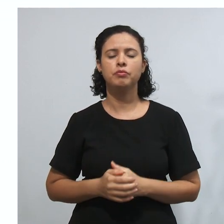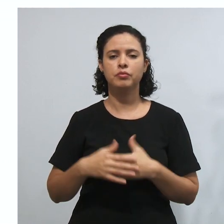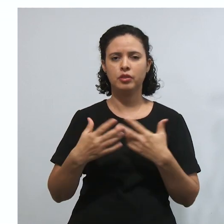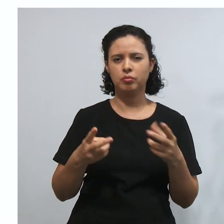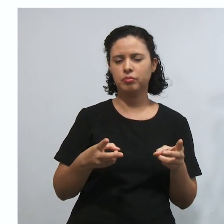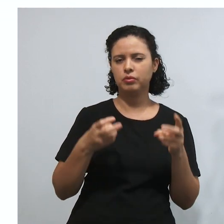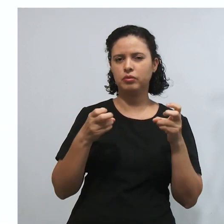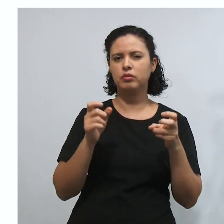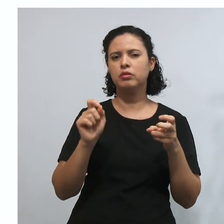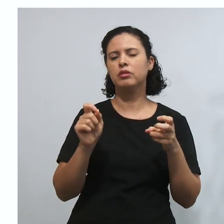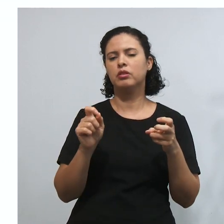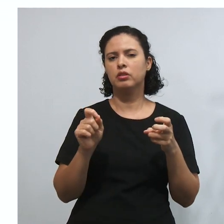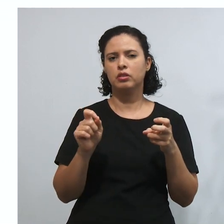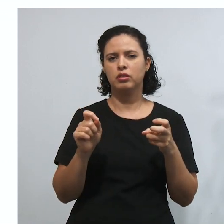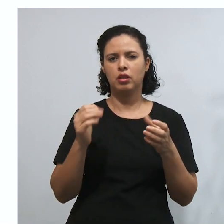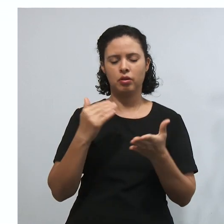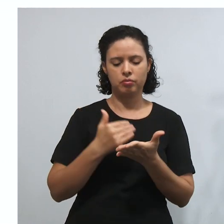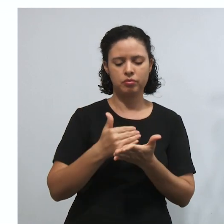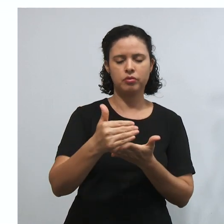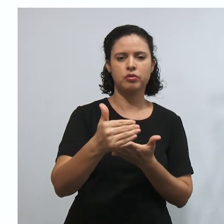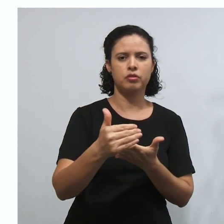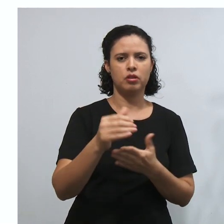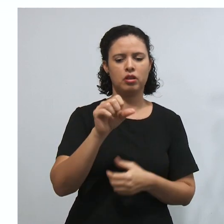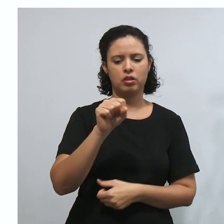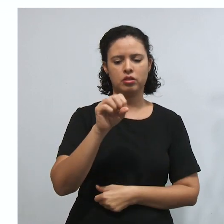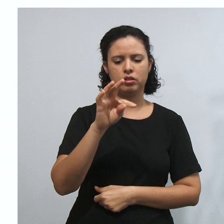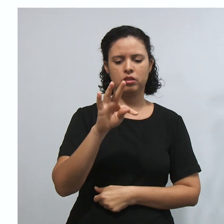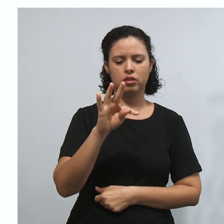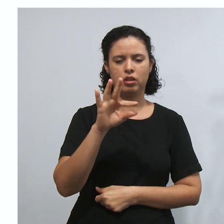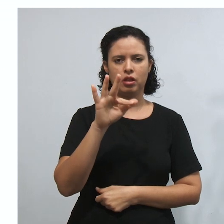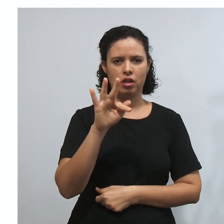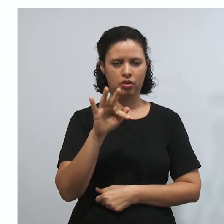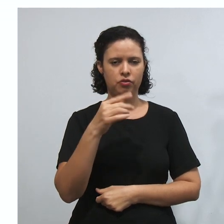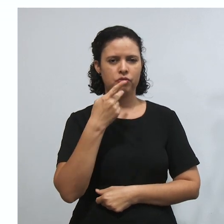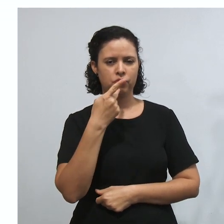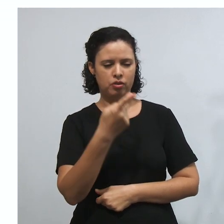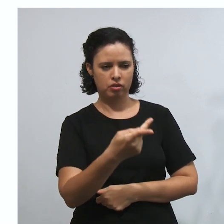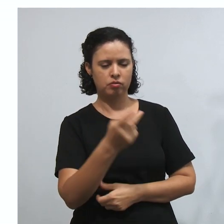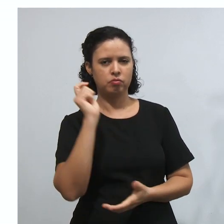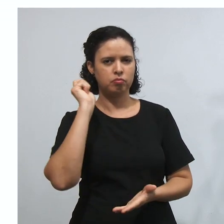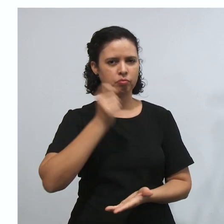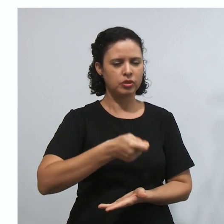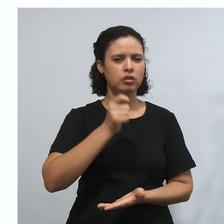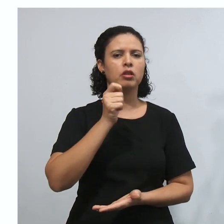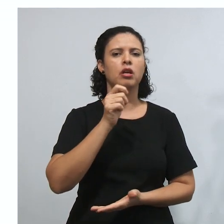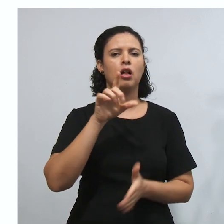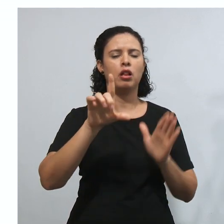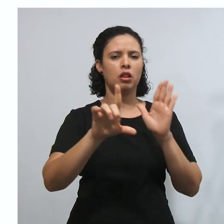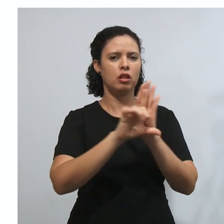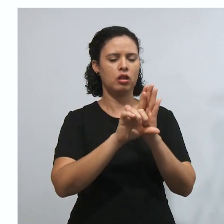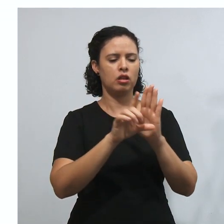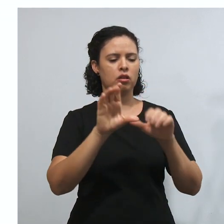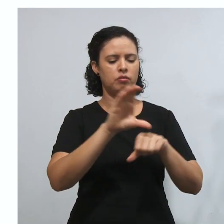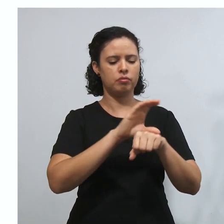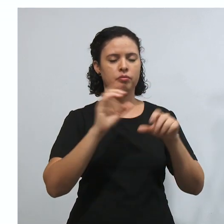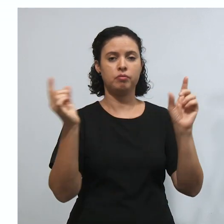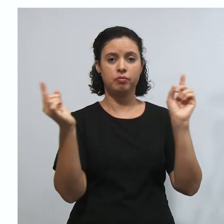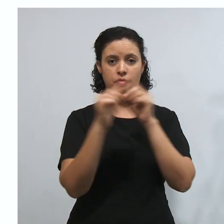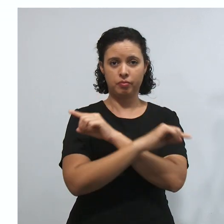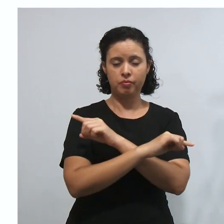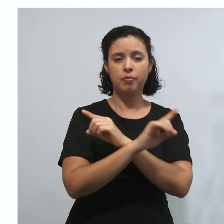percebam que a partir do momento que o STF diz que uma lei é inconstitucional, até aí tudo bem, mas essa